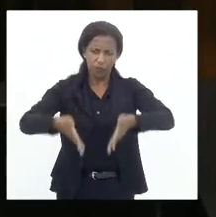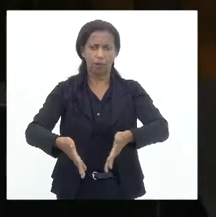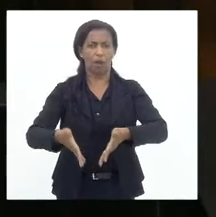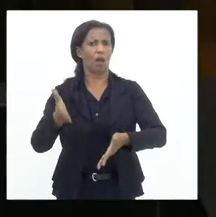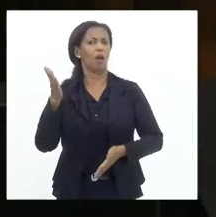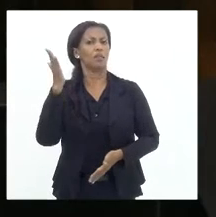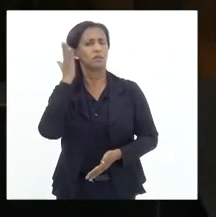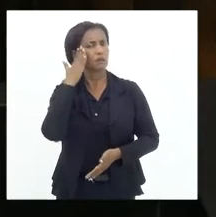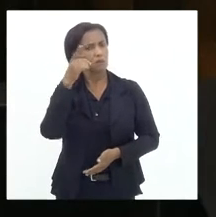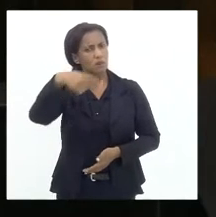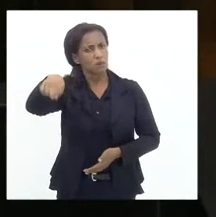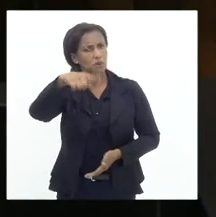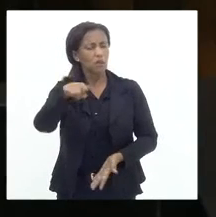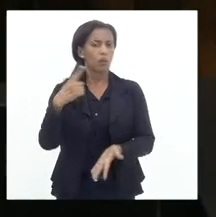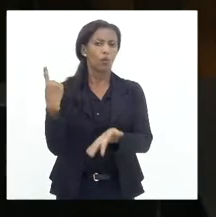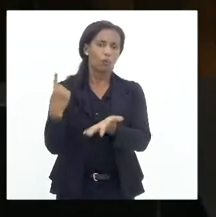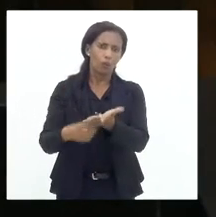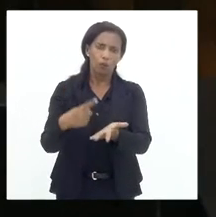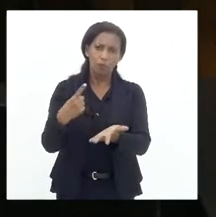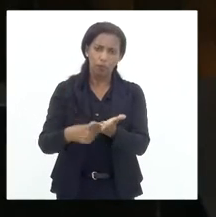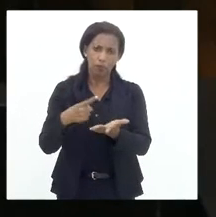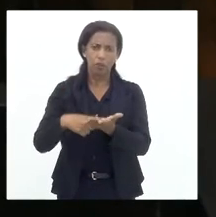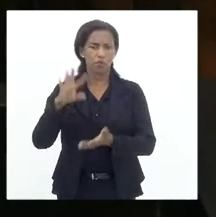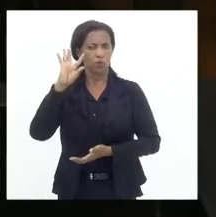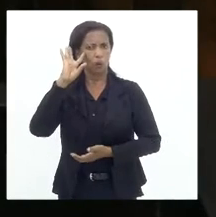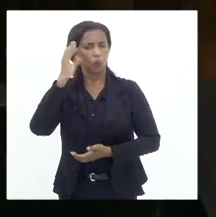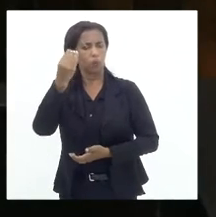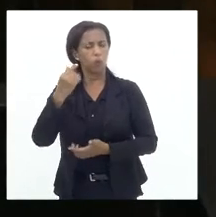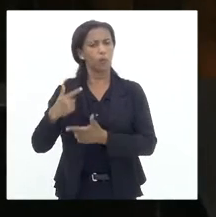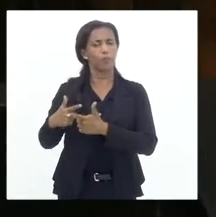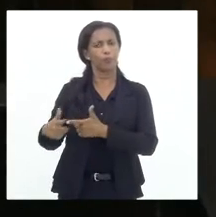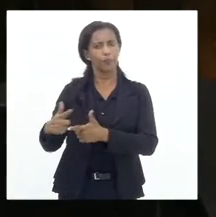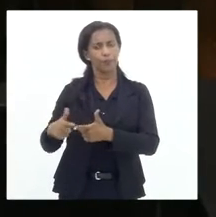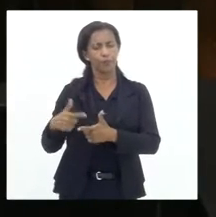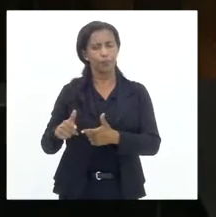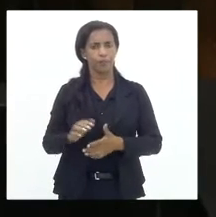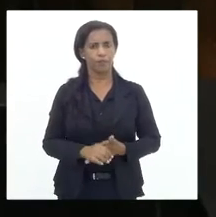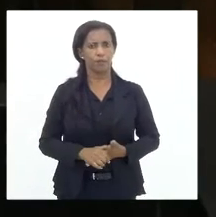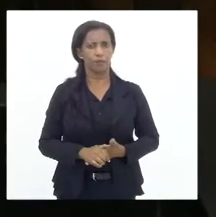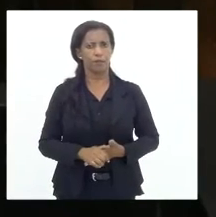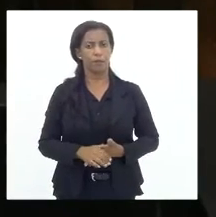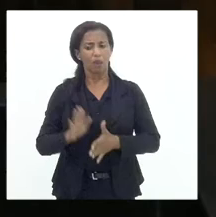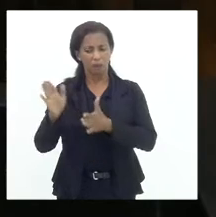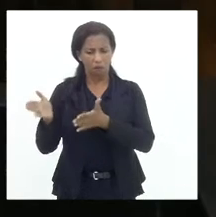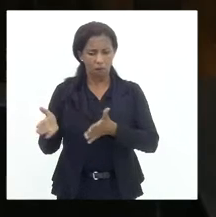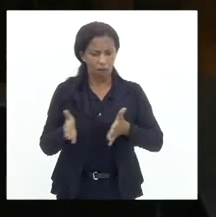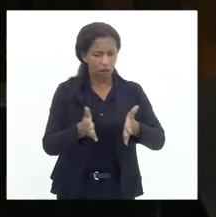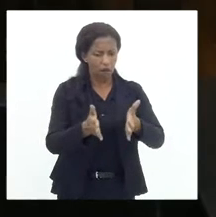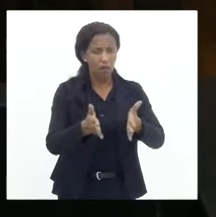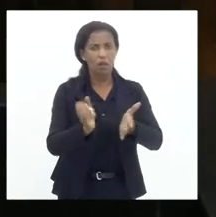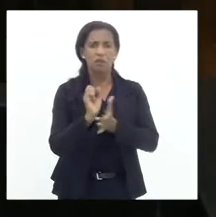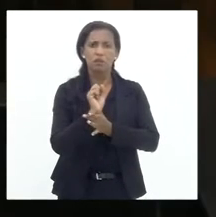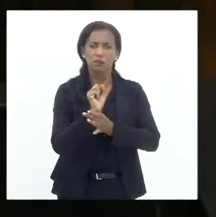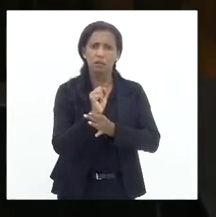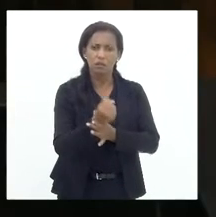comprometidos com a solução desses problemas para que a segurança